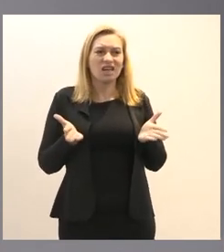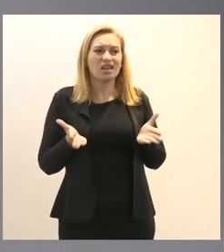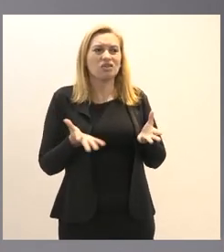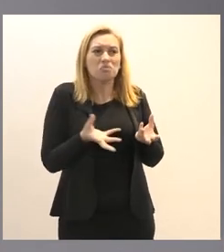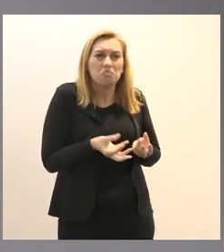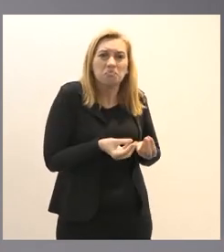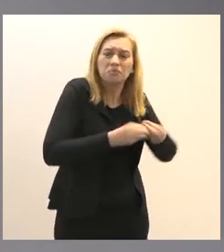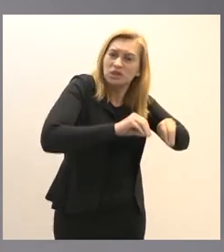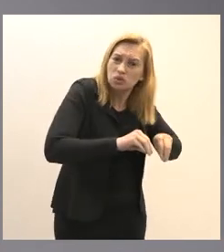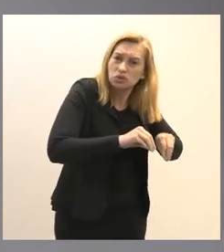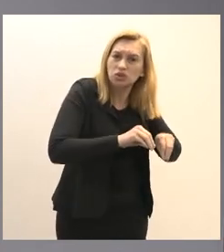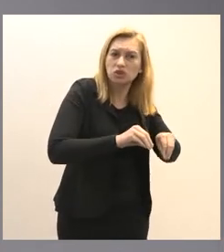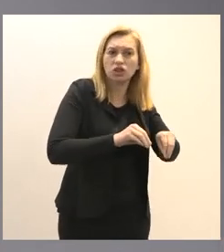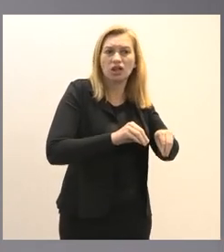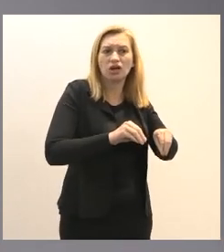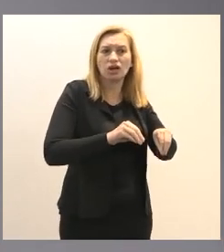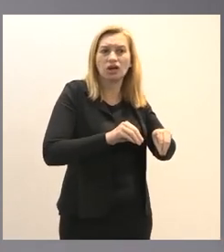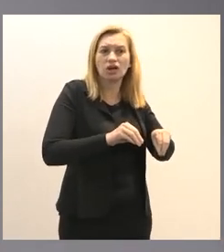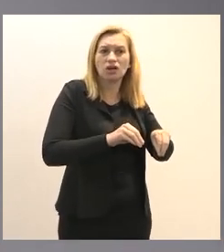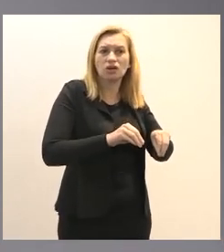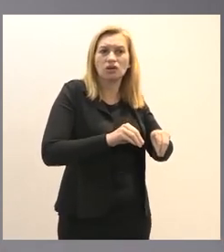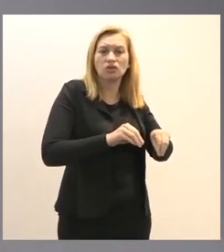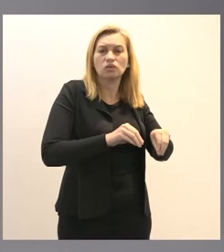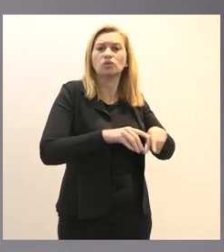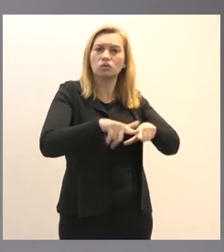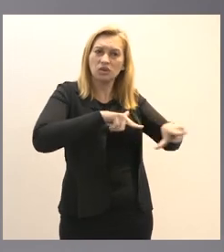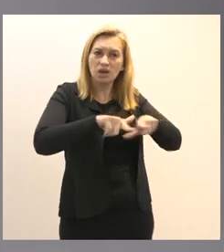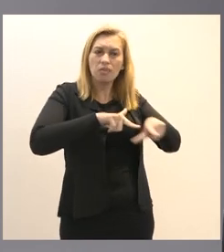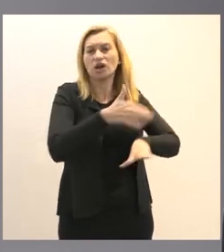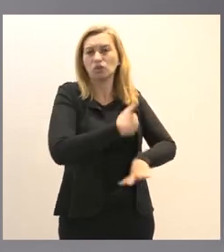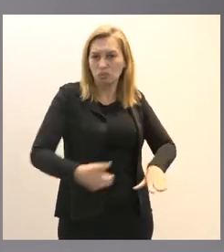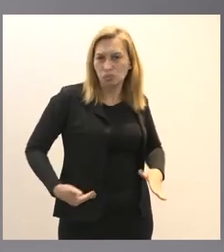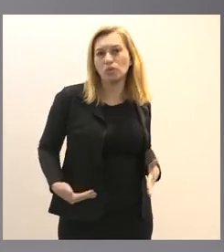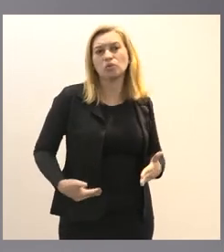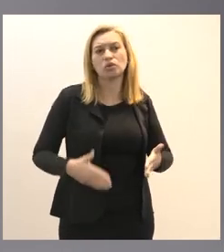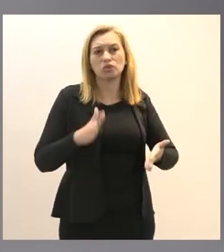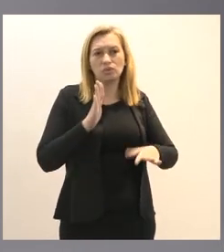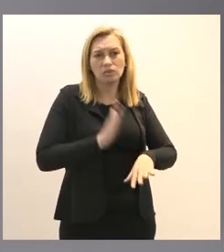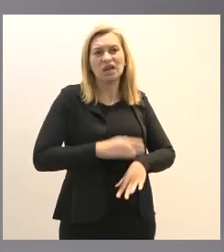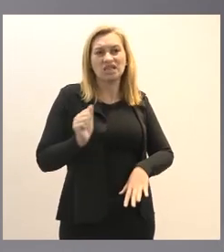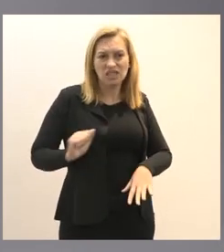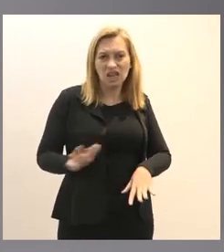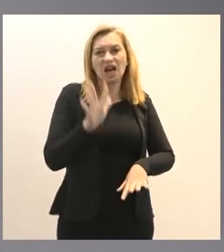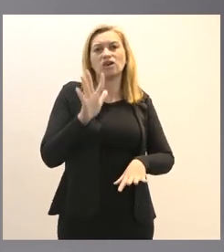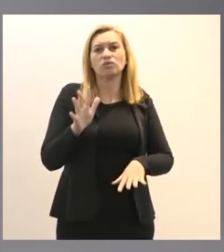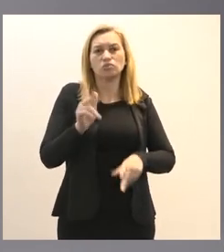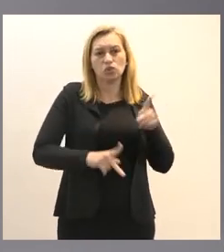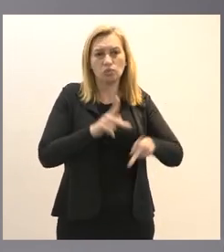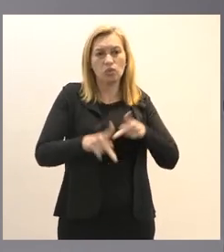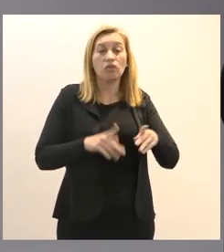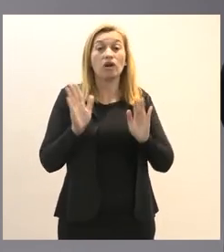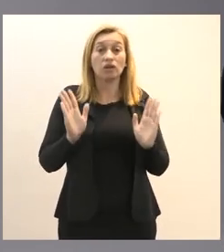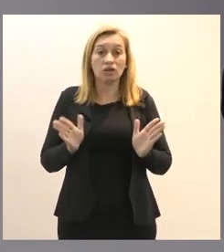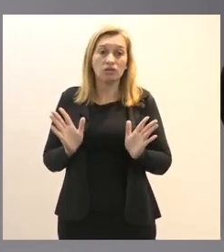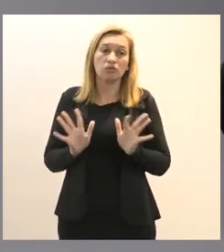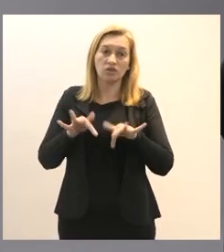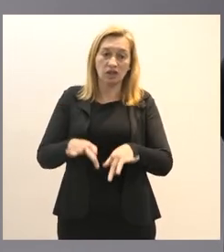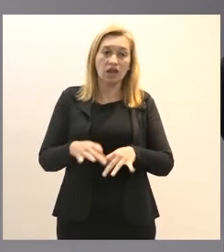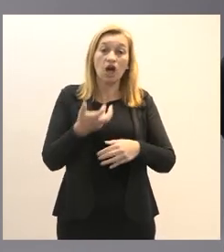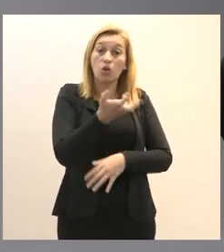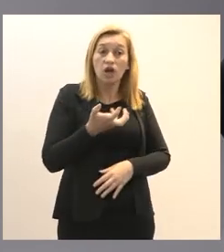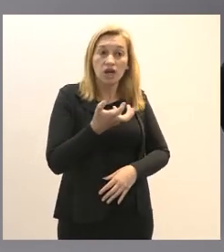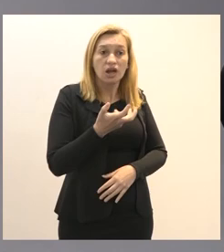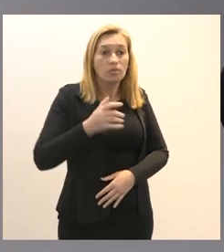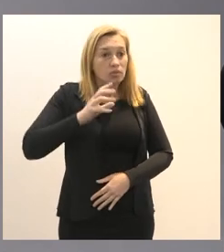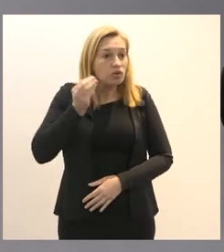a prestação de serviços públicos dos mais caros para a população então vamos tocar eu quero aí